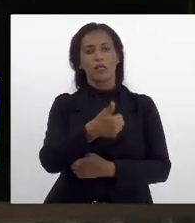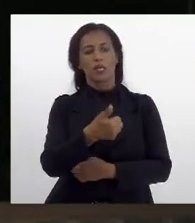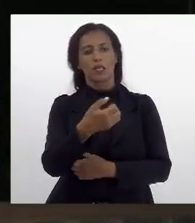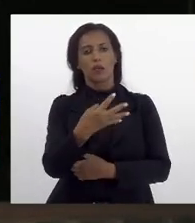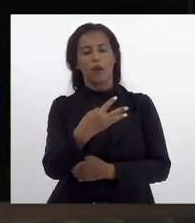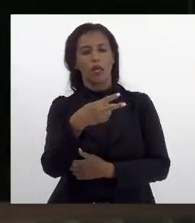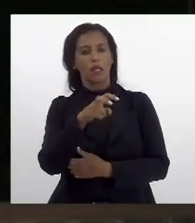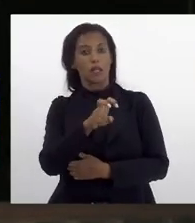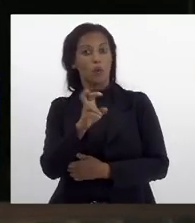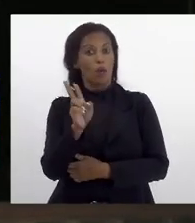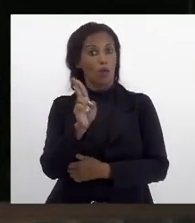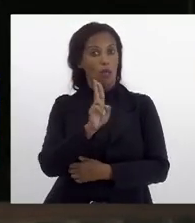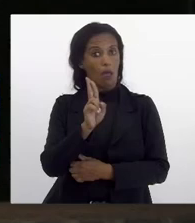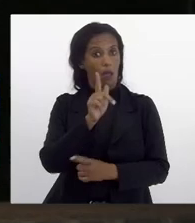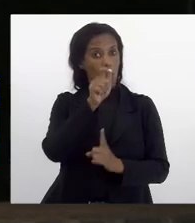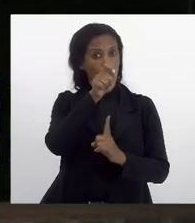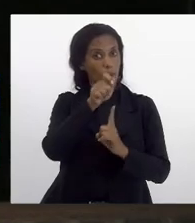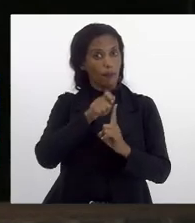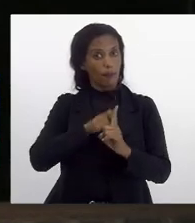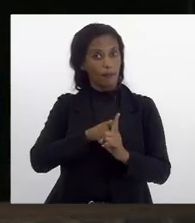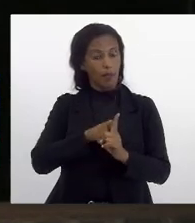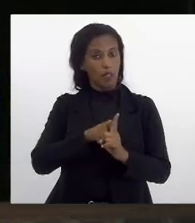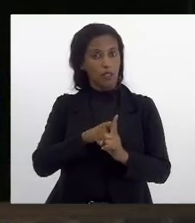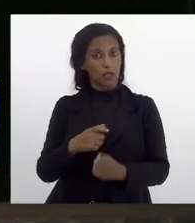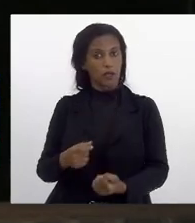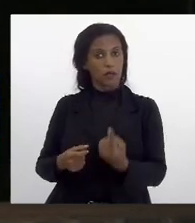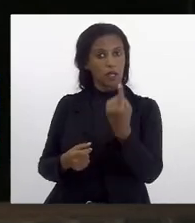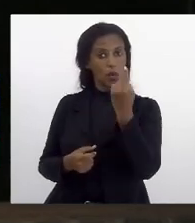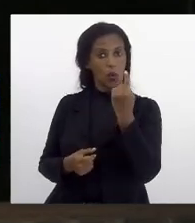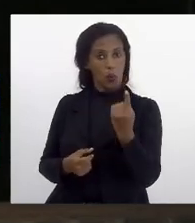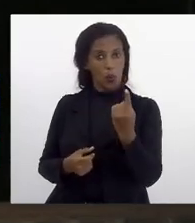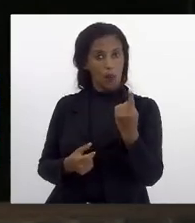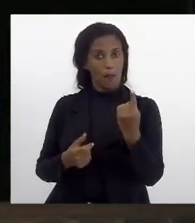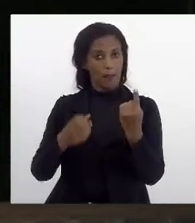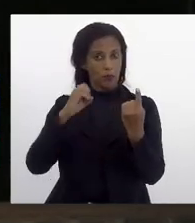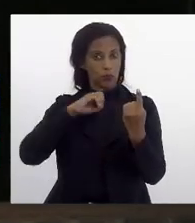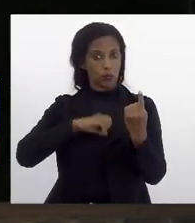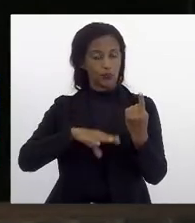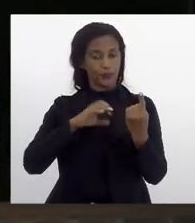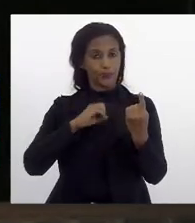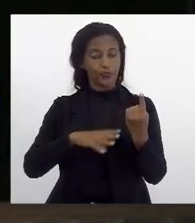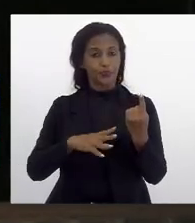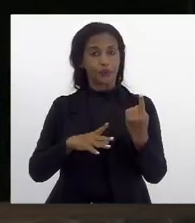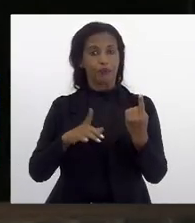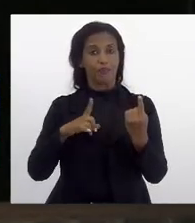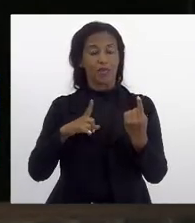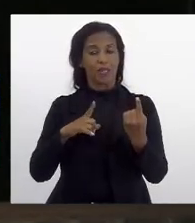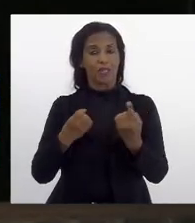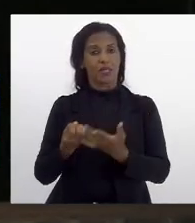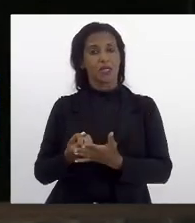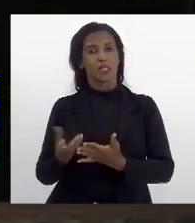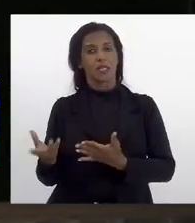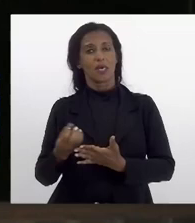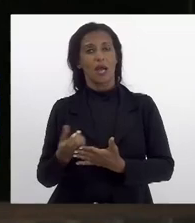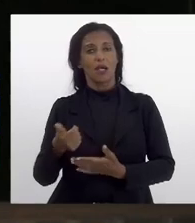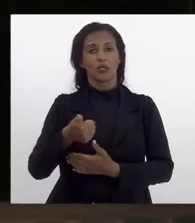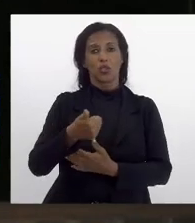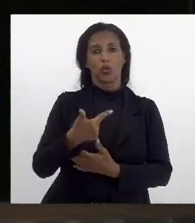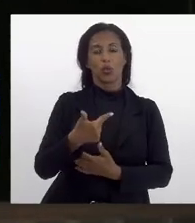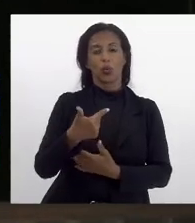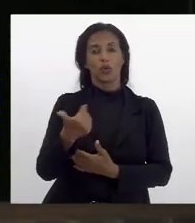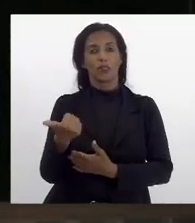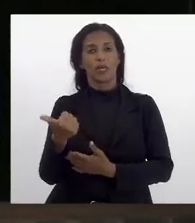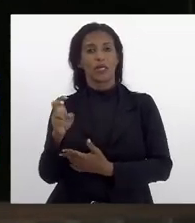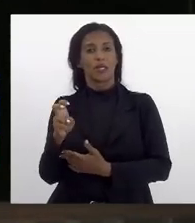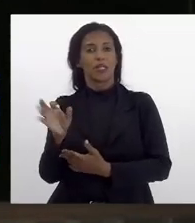145 reais apenas um integrante em período menstrual se gasta em torno de 12 a 15